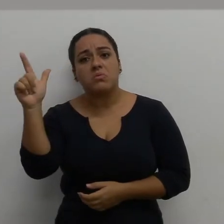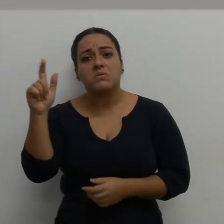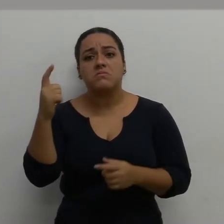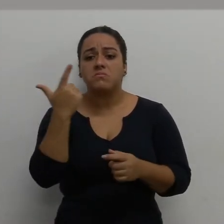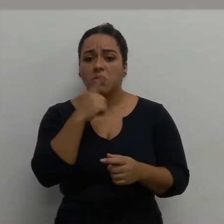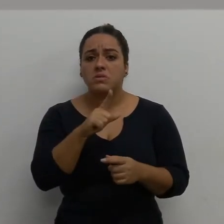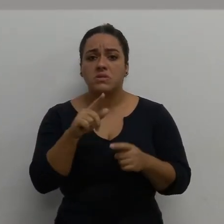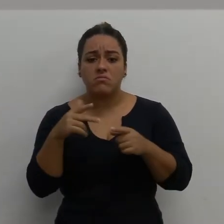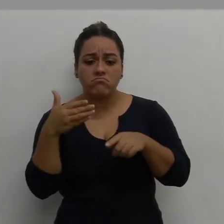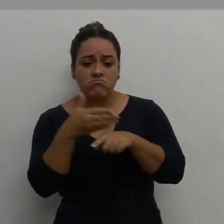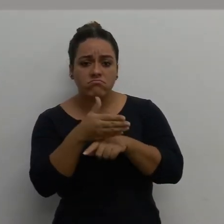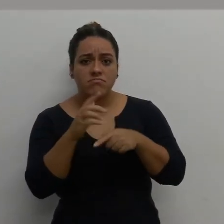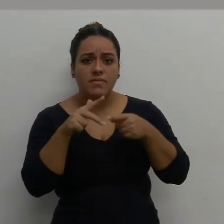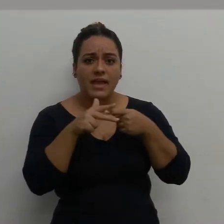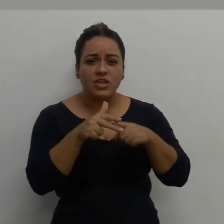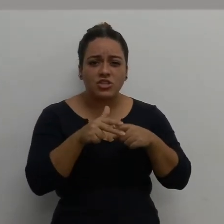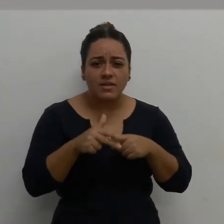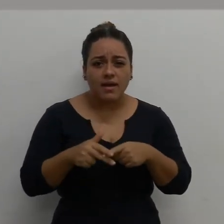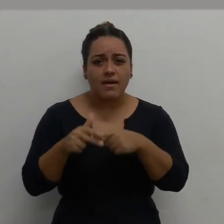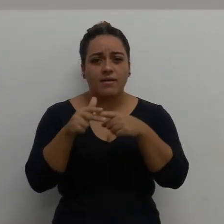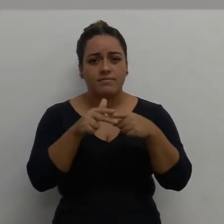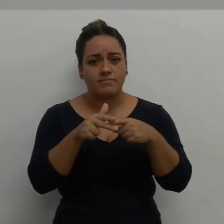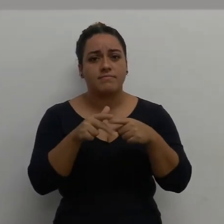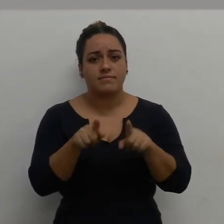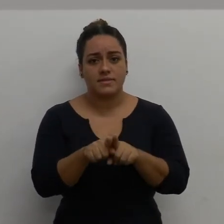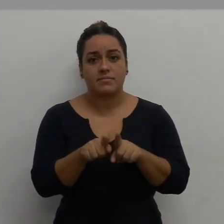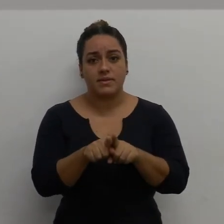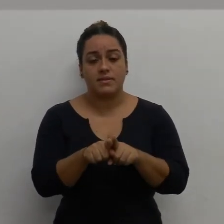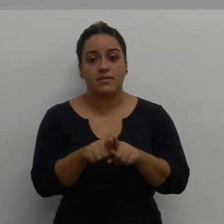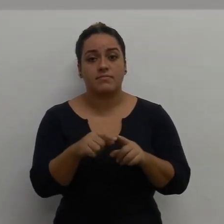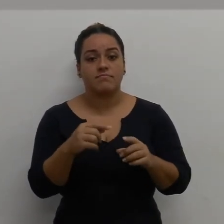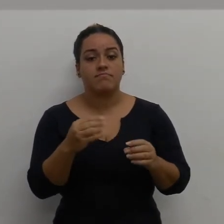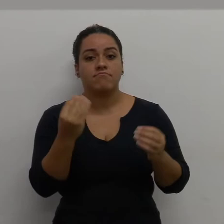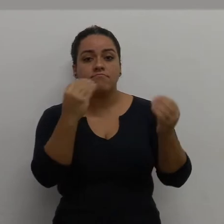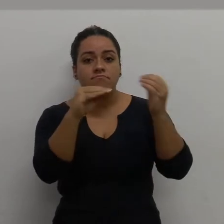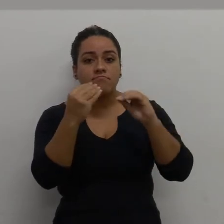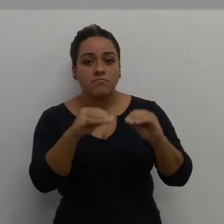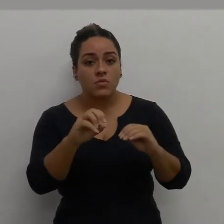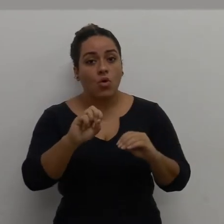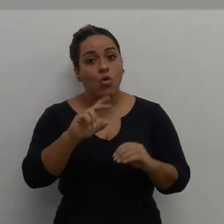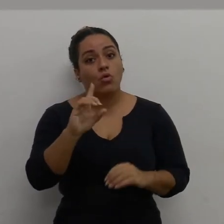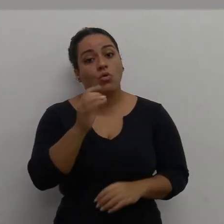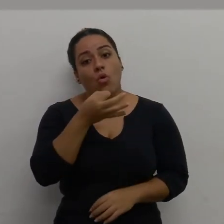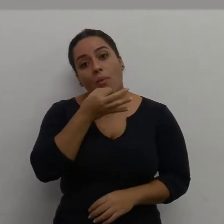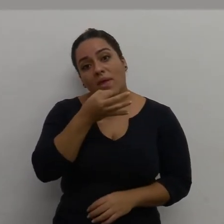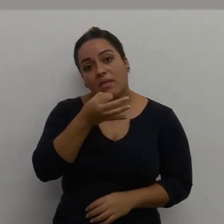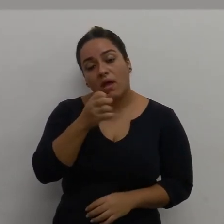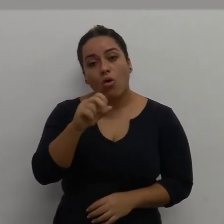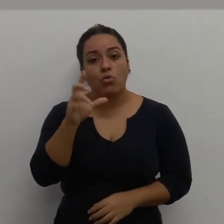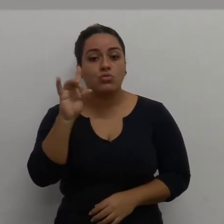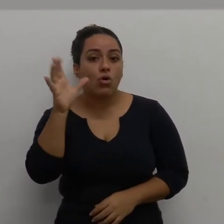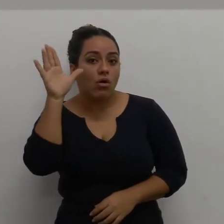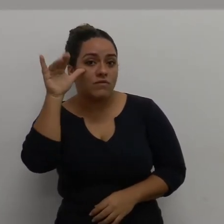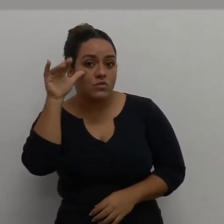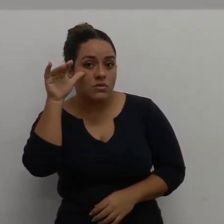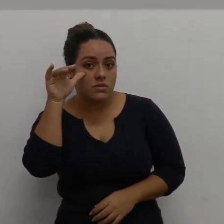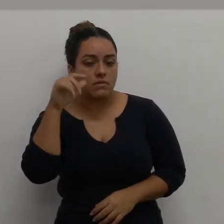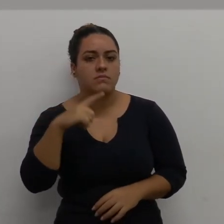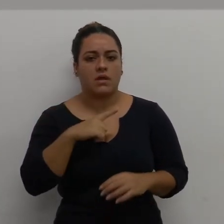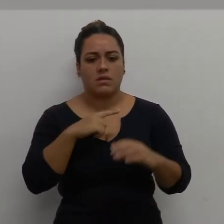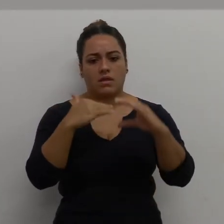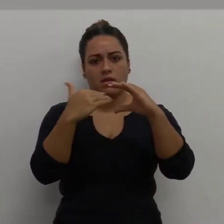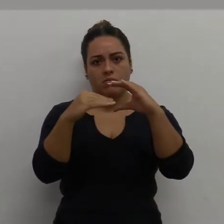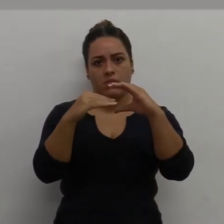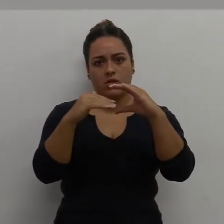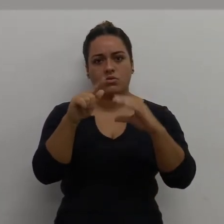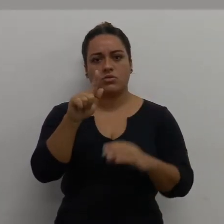possam editar, né? Posso editar, posso comentar, posso somente visualizar. Você coloca o e-mail aqui, o e-mail